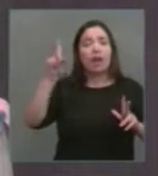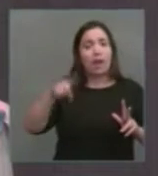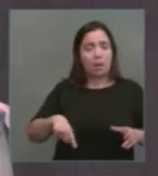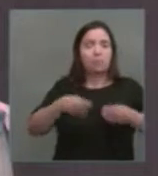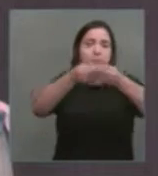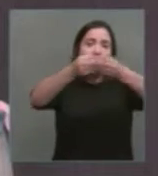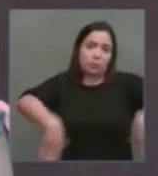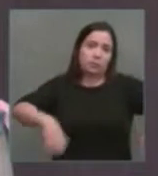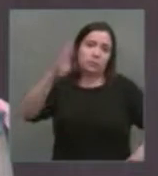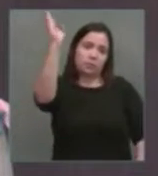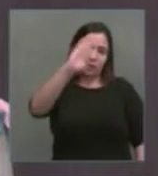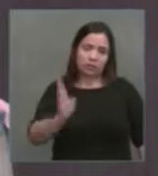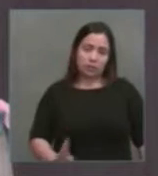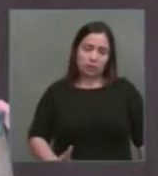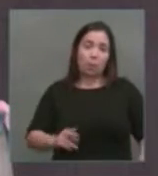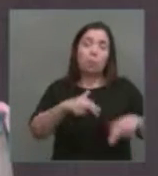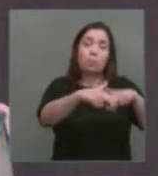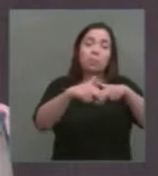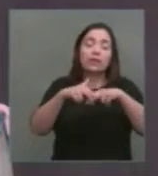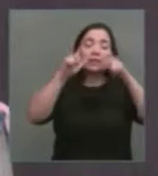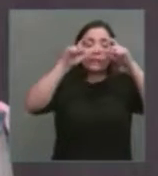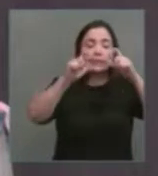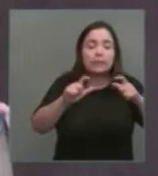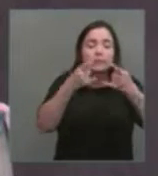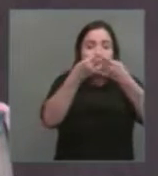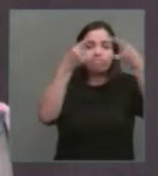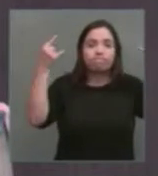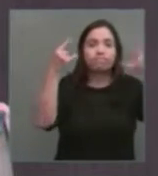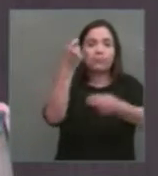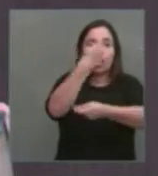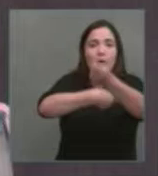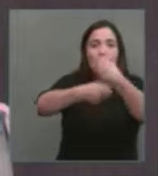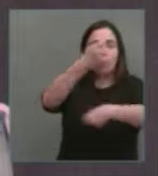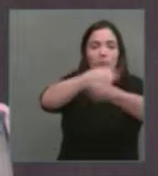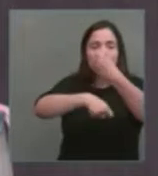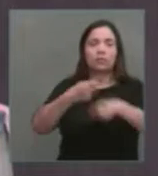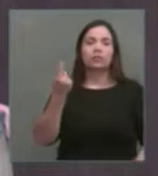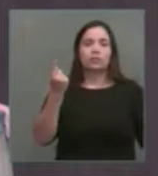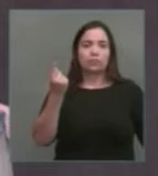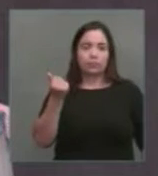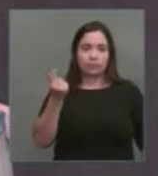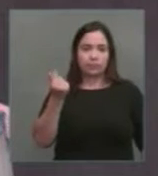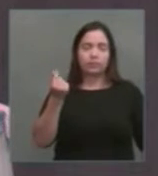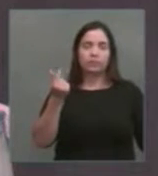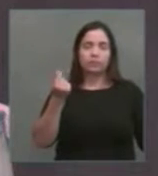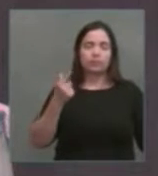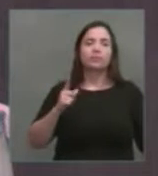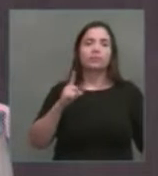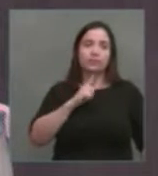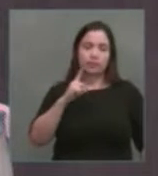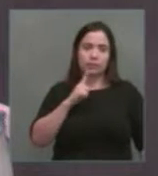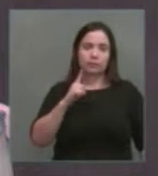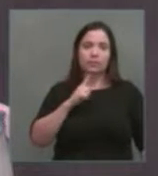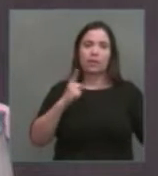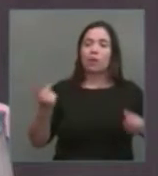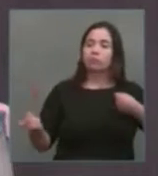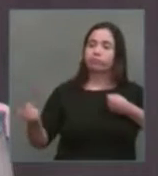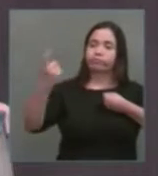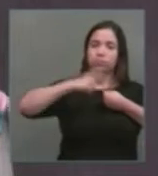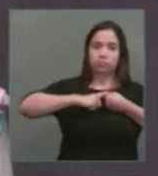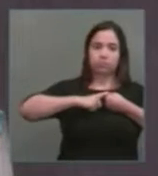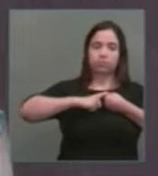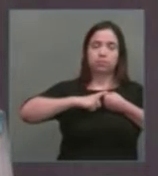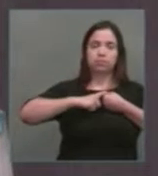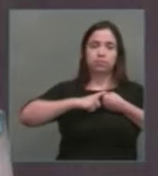de uma elite econômica, de uma burguesia financista, aliada, em especial, a corporações do